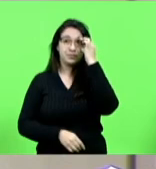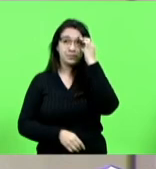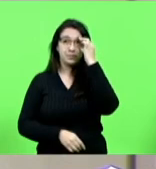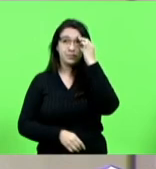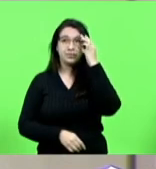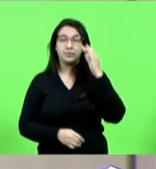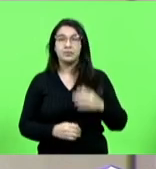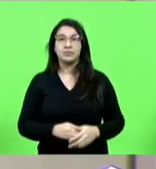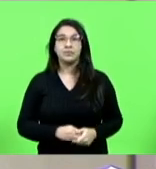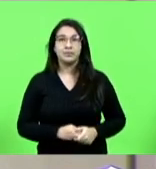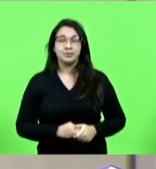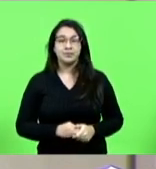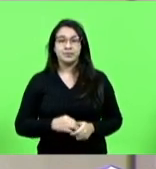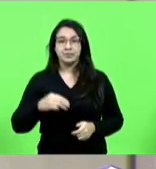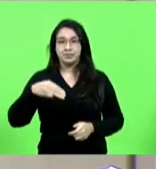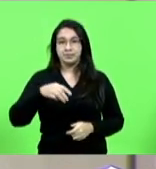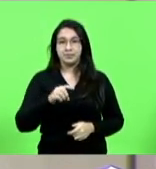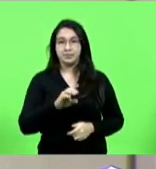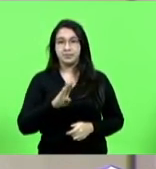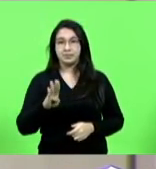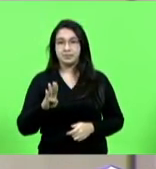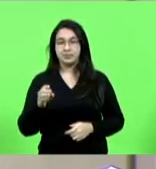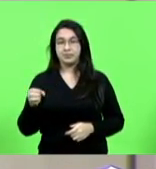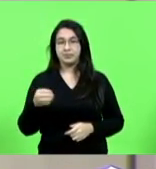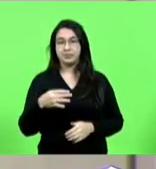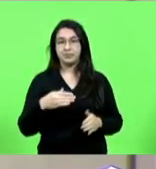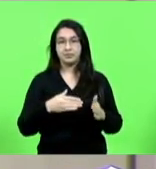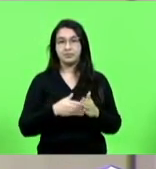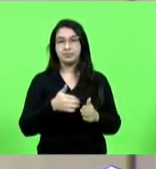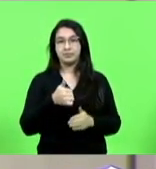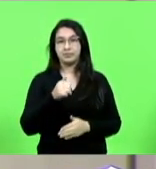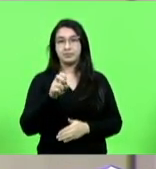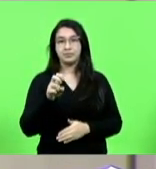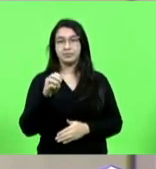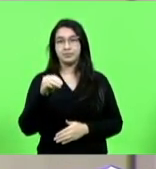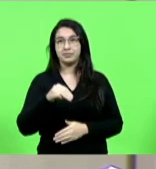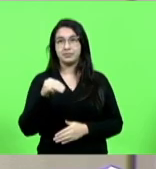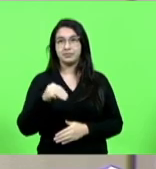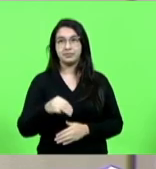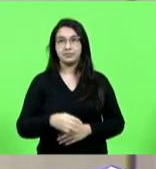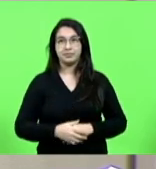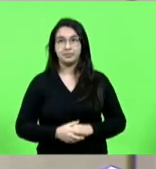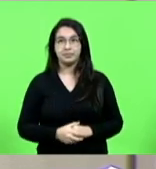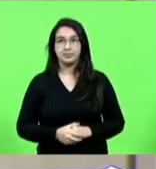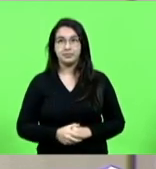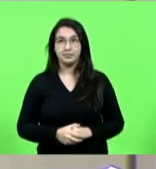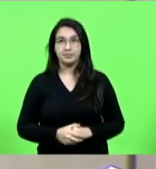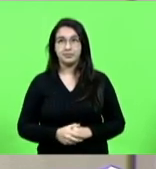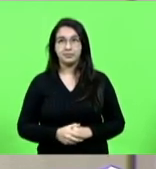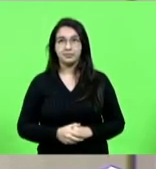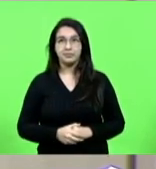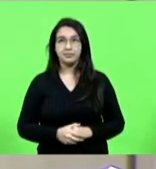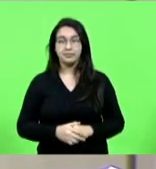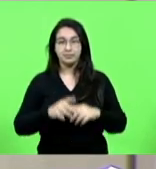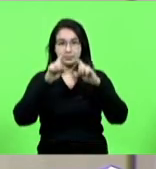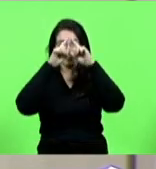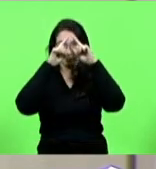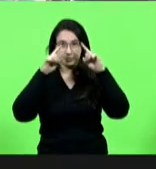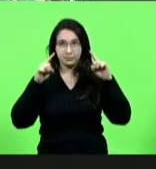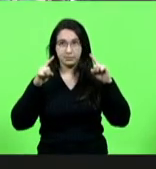bloco MDB partido novo 15 minutos pergunta aí ao deputado Sopelsa fará o uso da palavra deputado